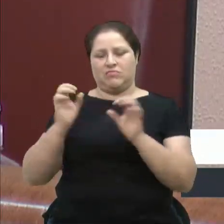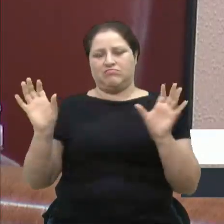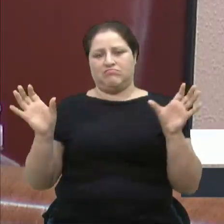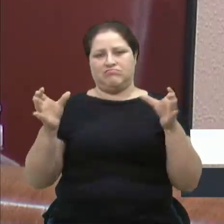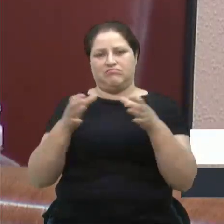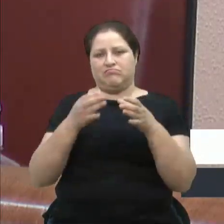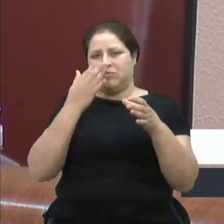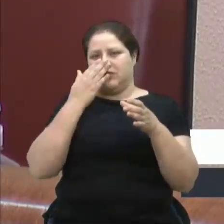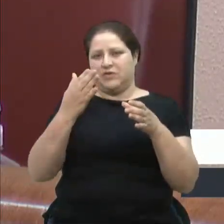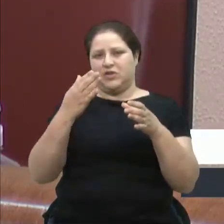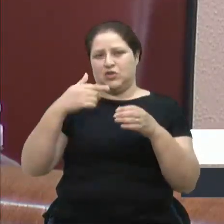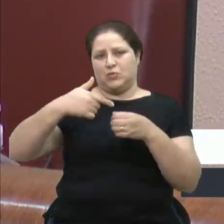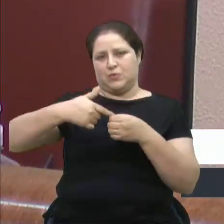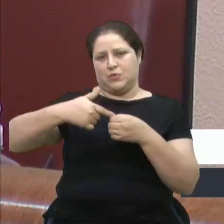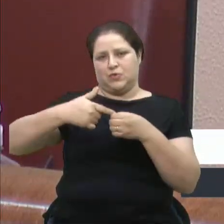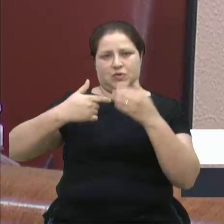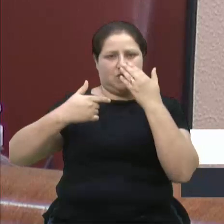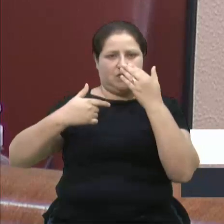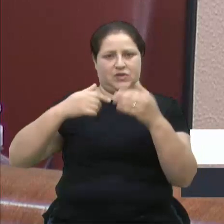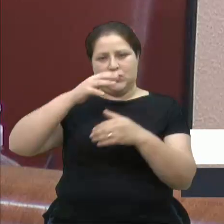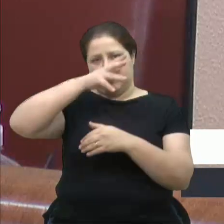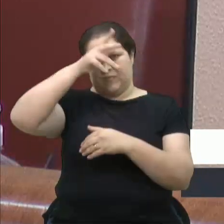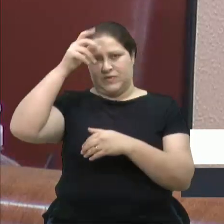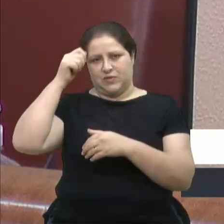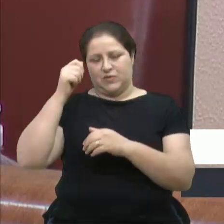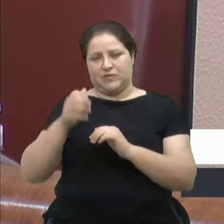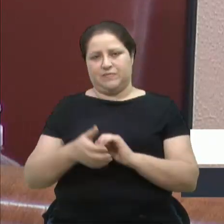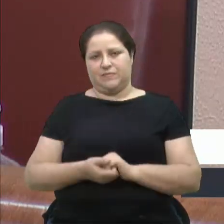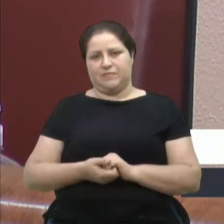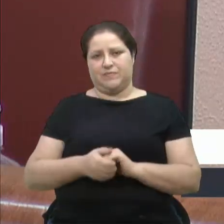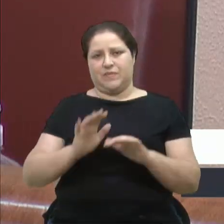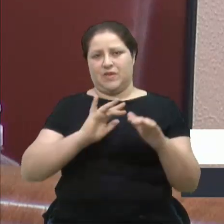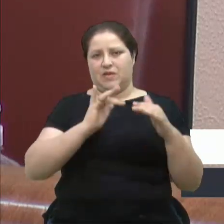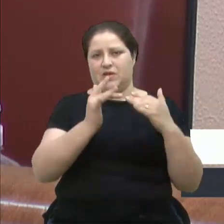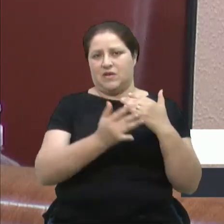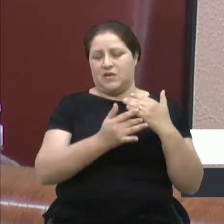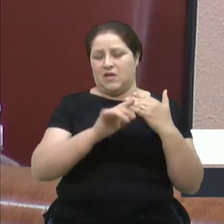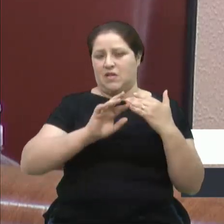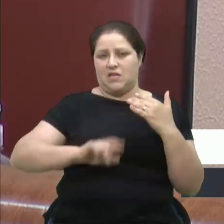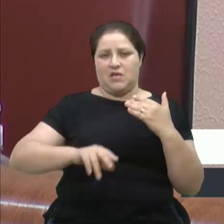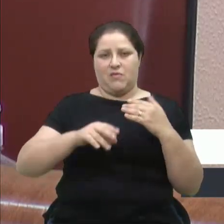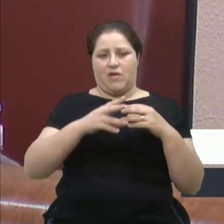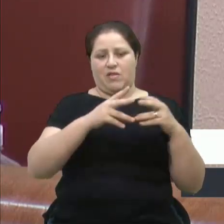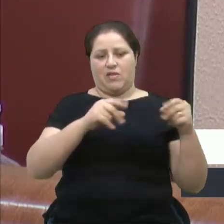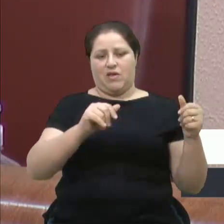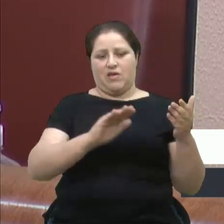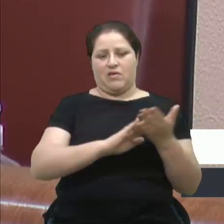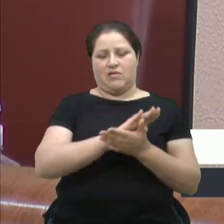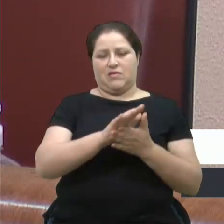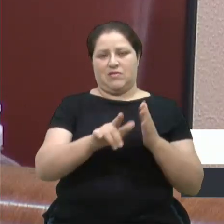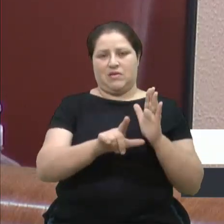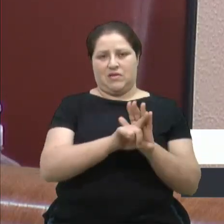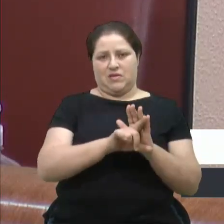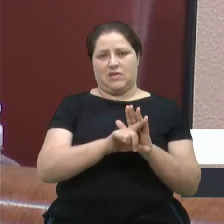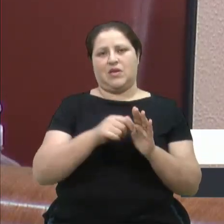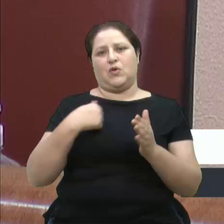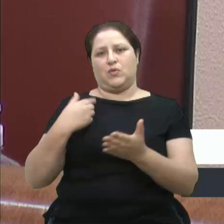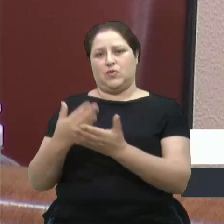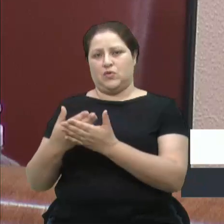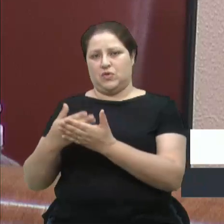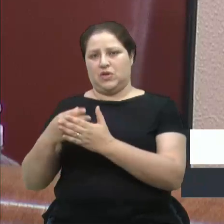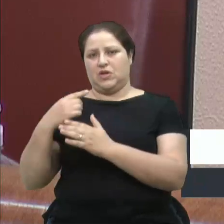do posto, aqui na frente da prefeitura. E eu quero dizer que a internet não é terra sem lei. Existe lei. Estudei direito.